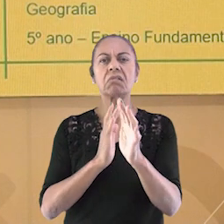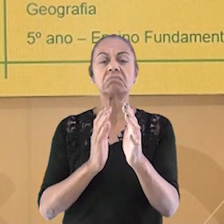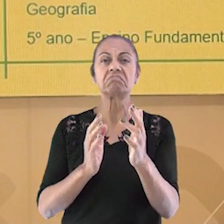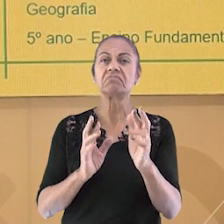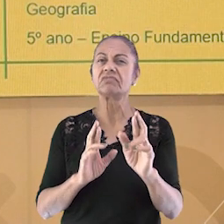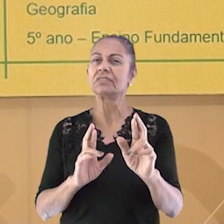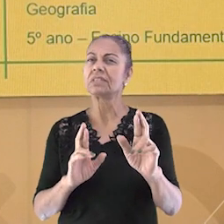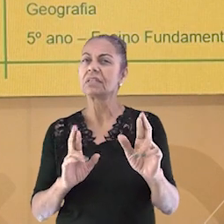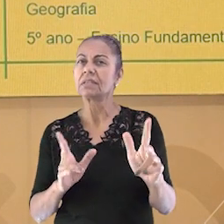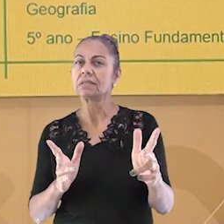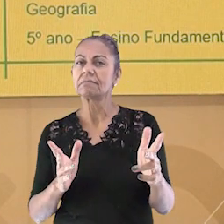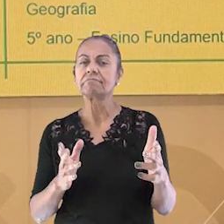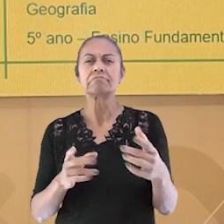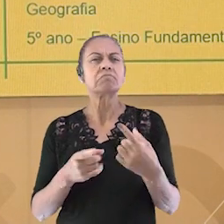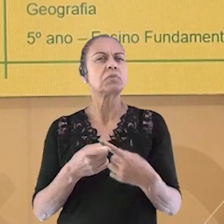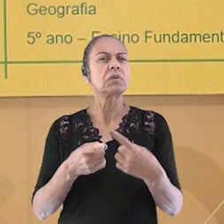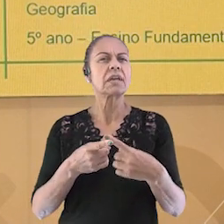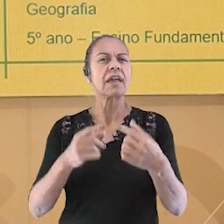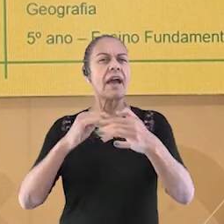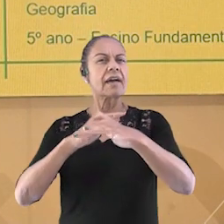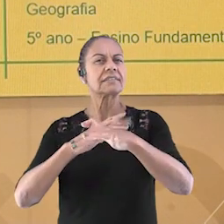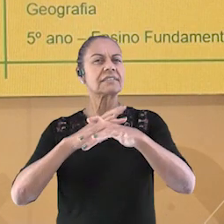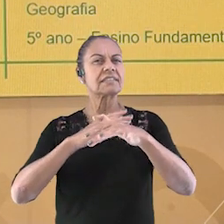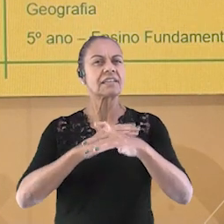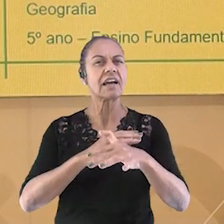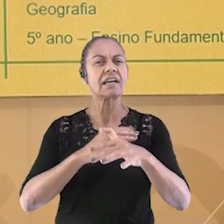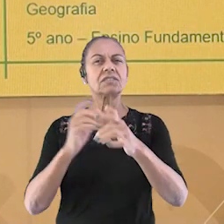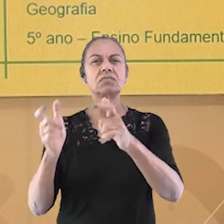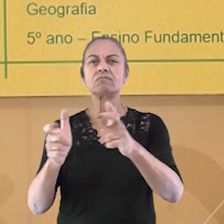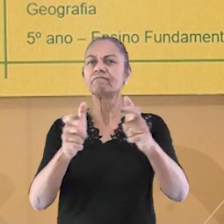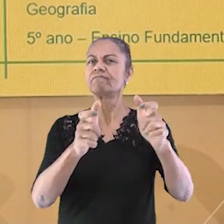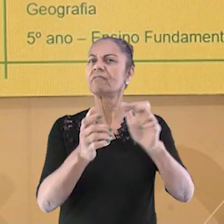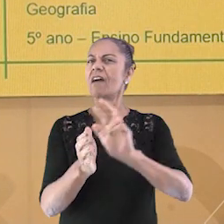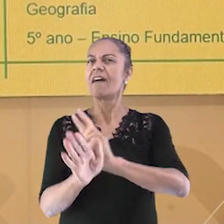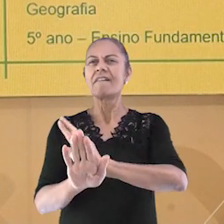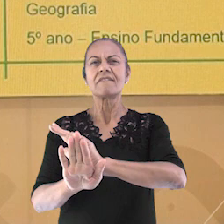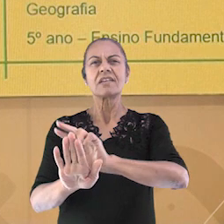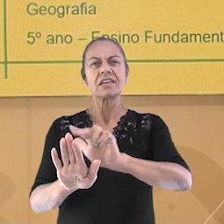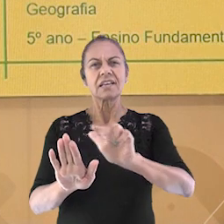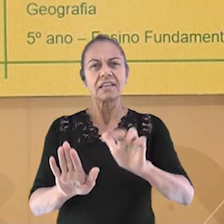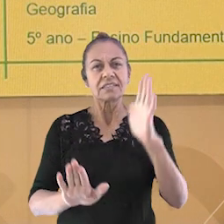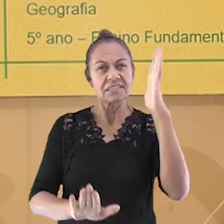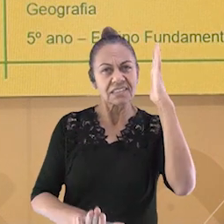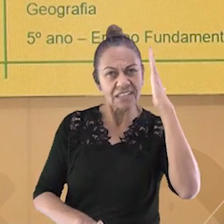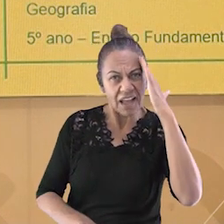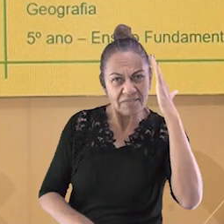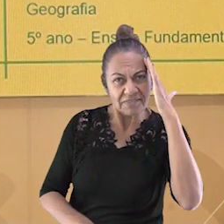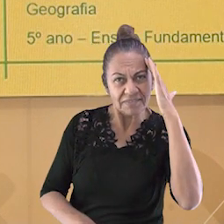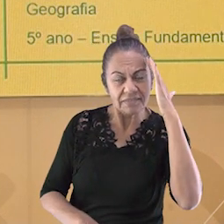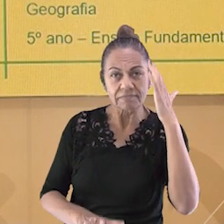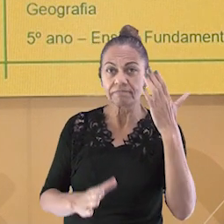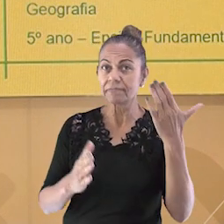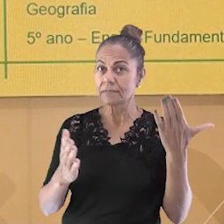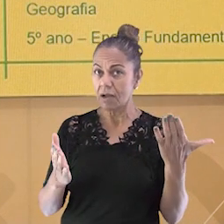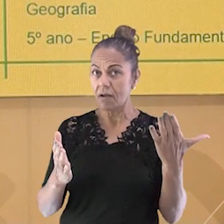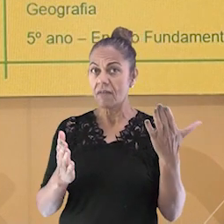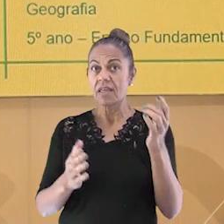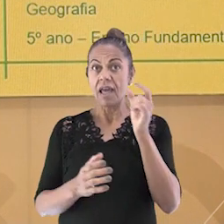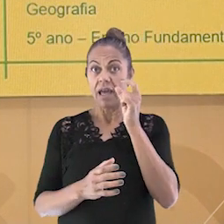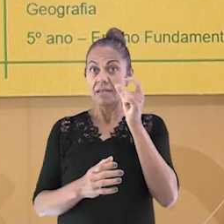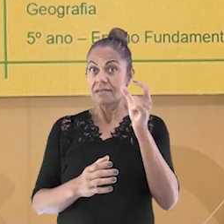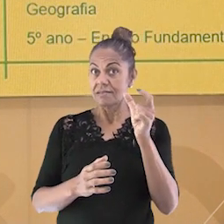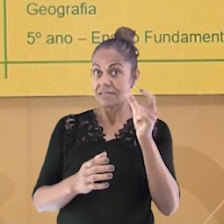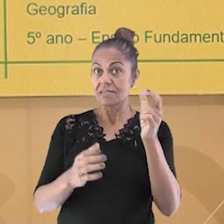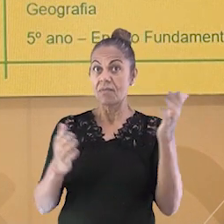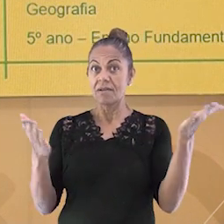cidades? Bom, fiquem ligadinhos aqui comigo e não se esqueçam de apontar o celular para o QR Code e assinar a lista de presença.